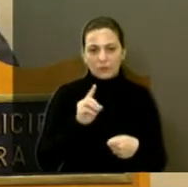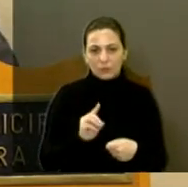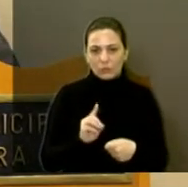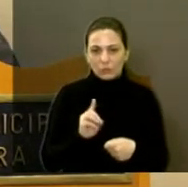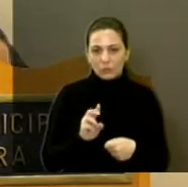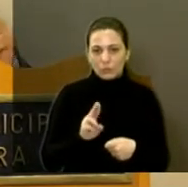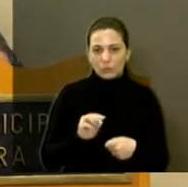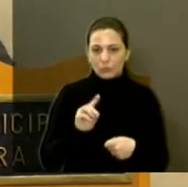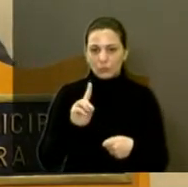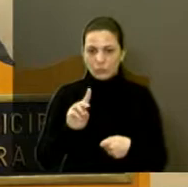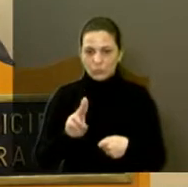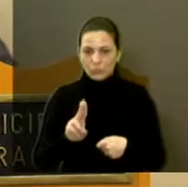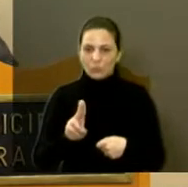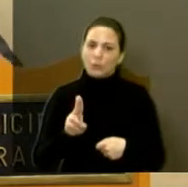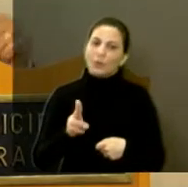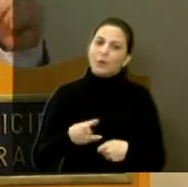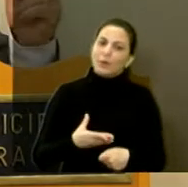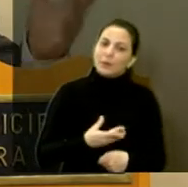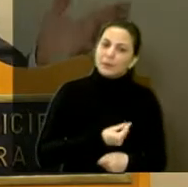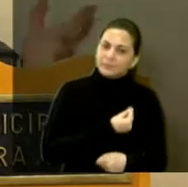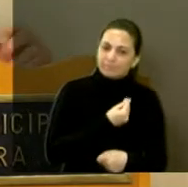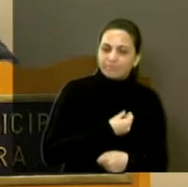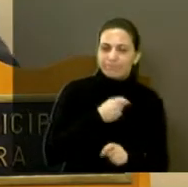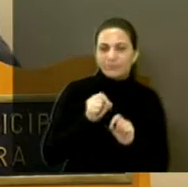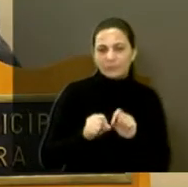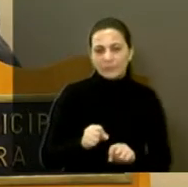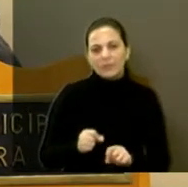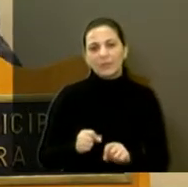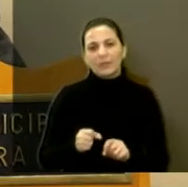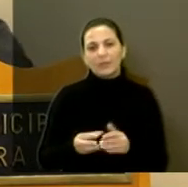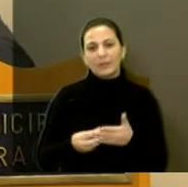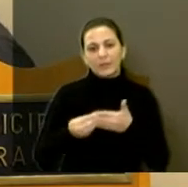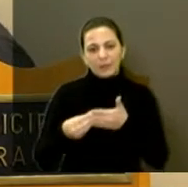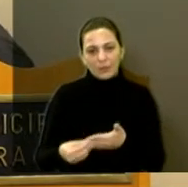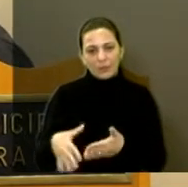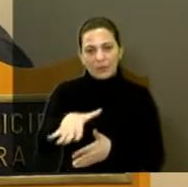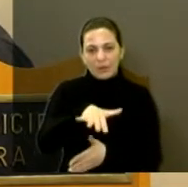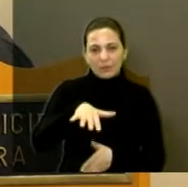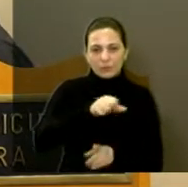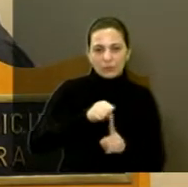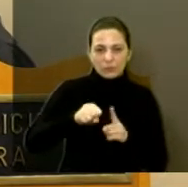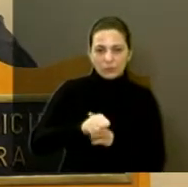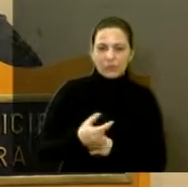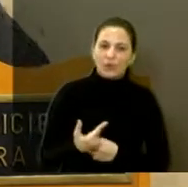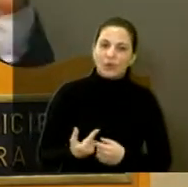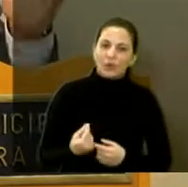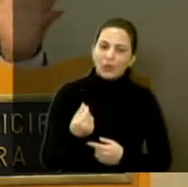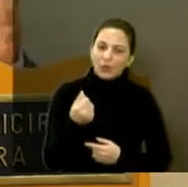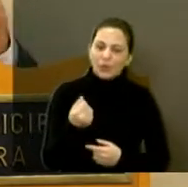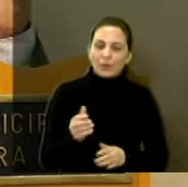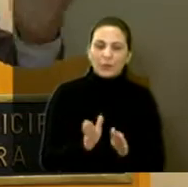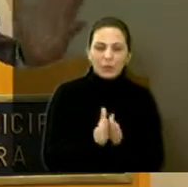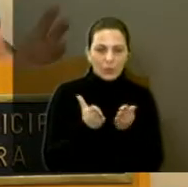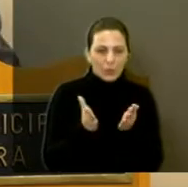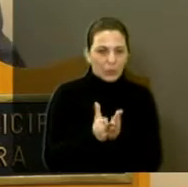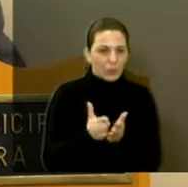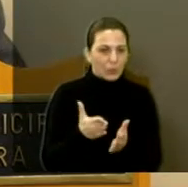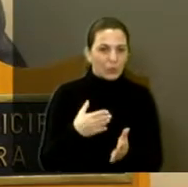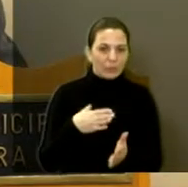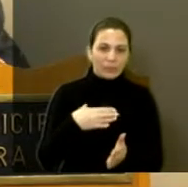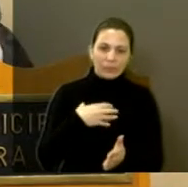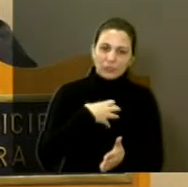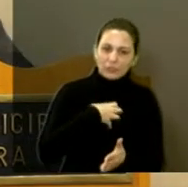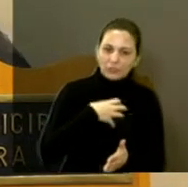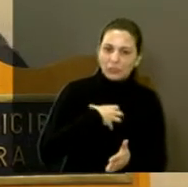presente, encaminhava, podia ser qualquer meio social, pobre, rico, de qualquer tipo de